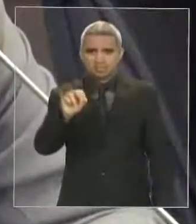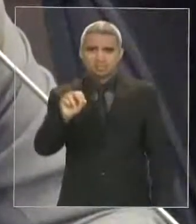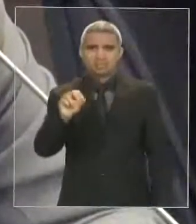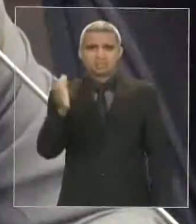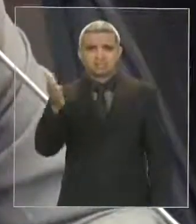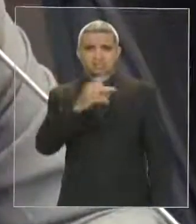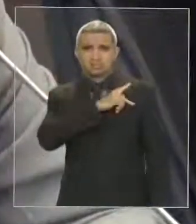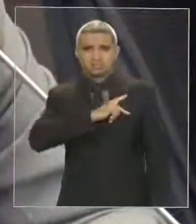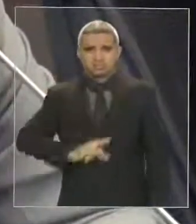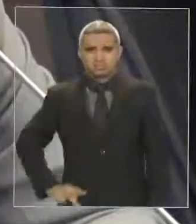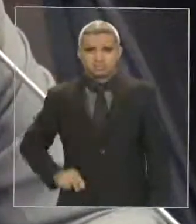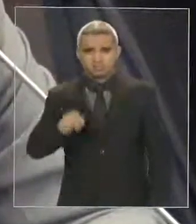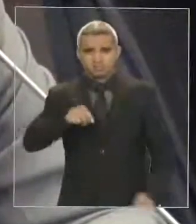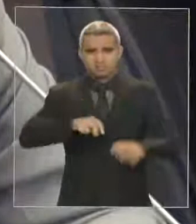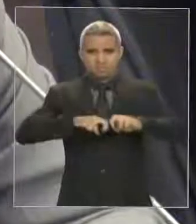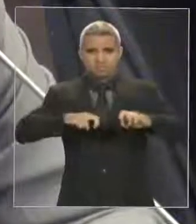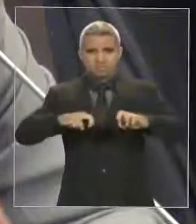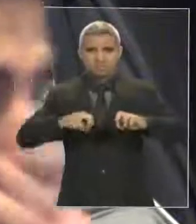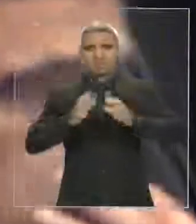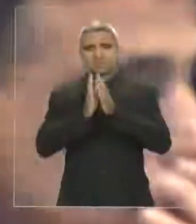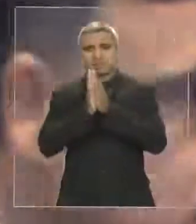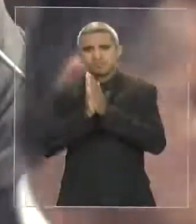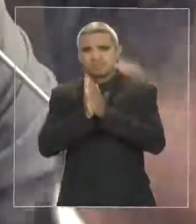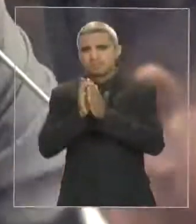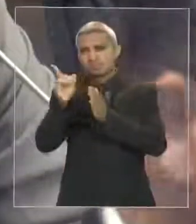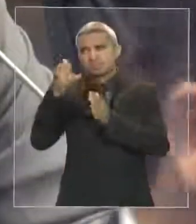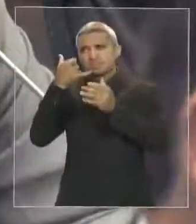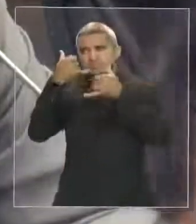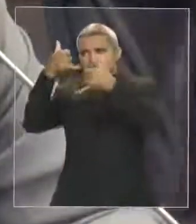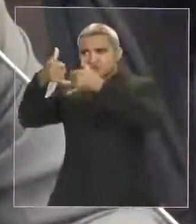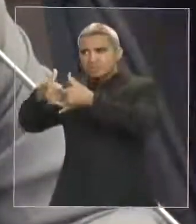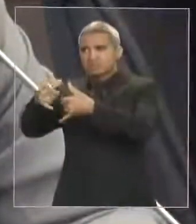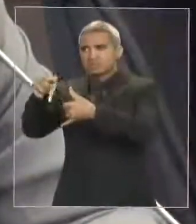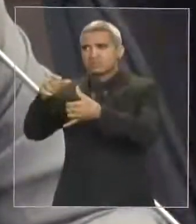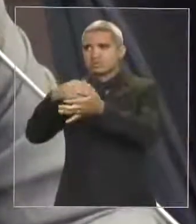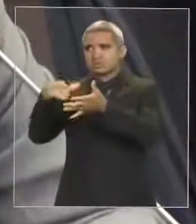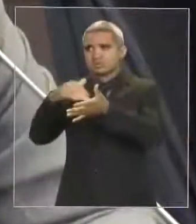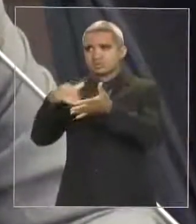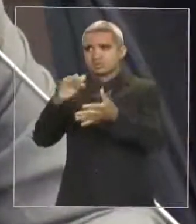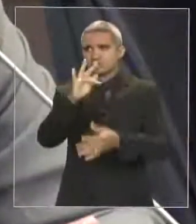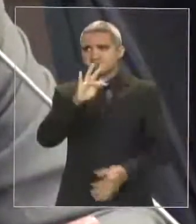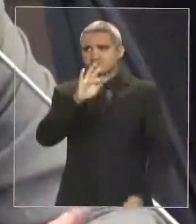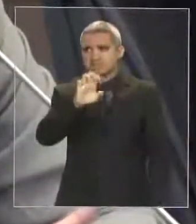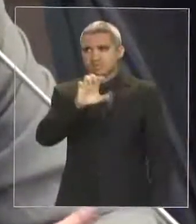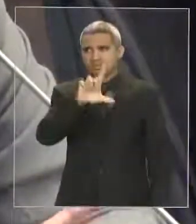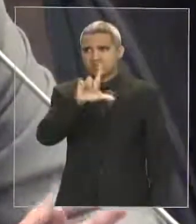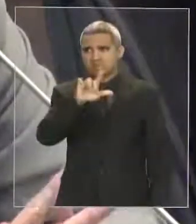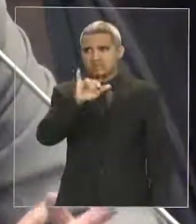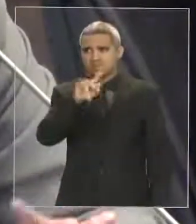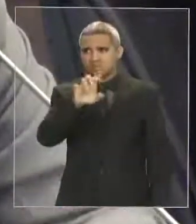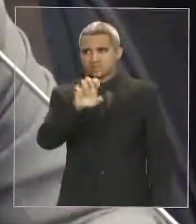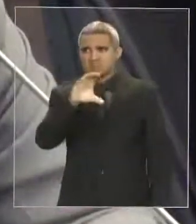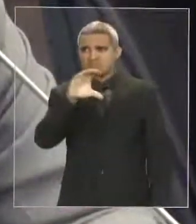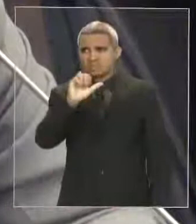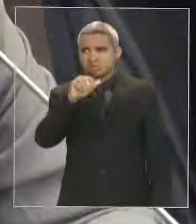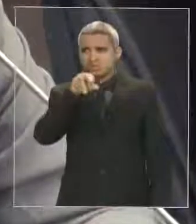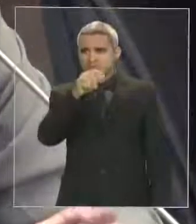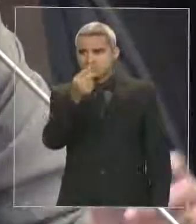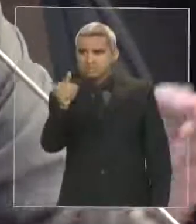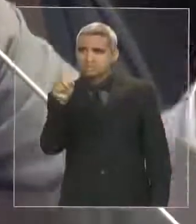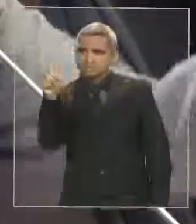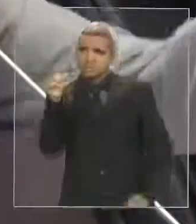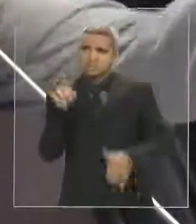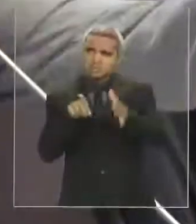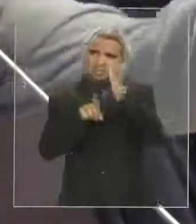que faça um telefonema para o secretário Felipe Camarão, que eles têm acesso direto, e pergunto se o secretário Felipe